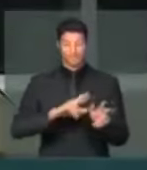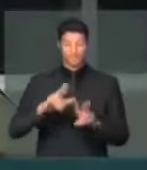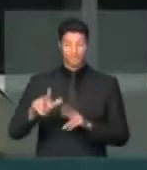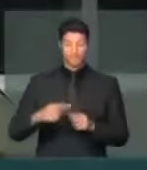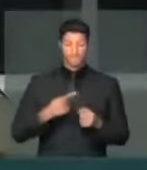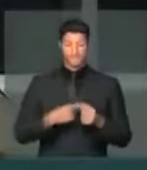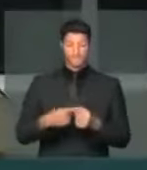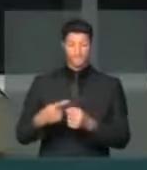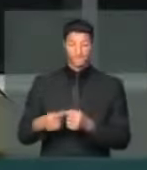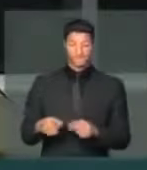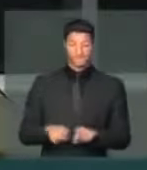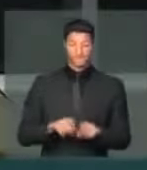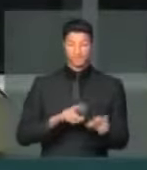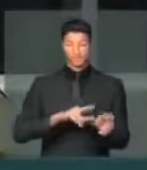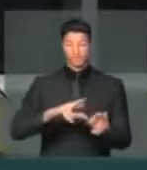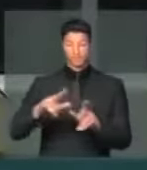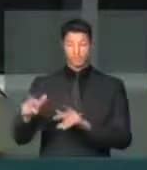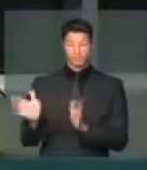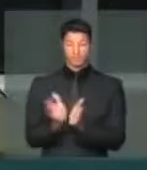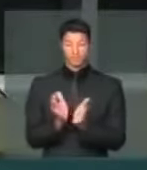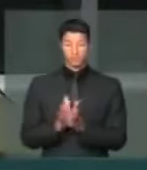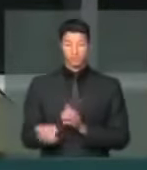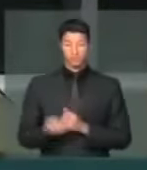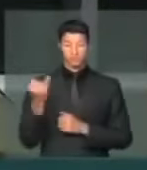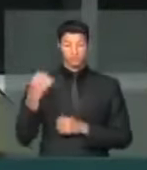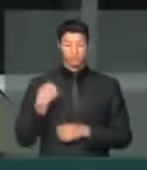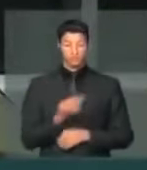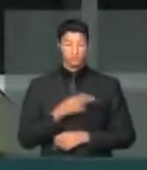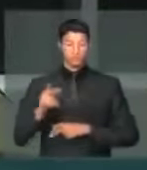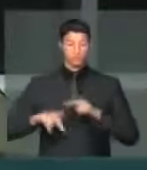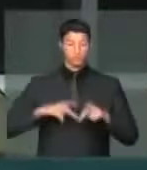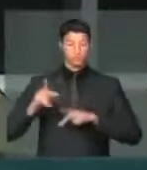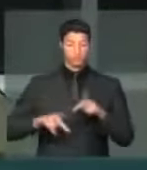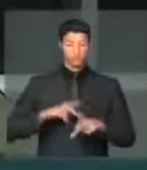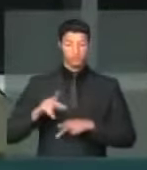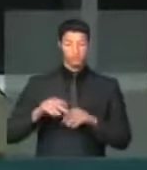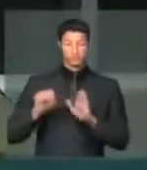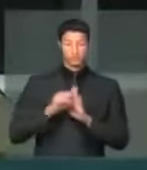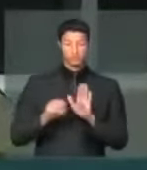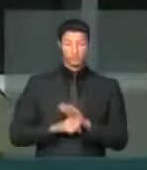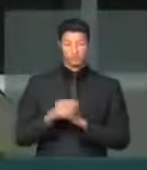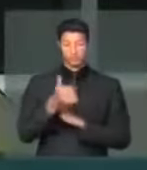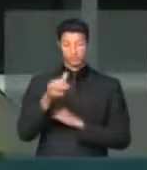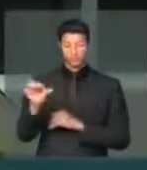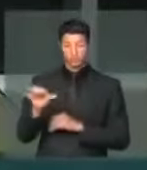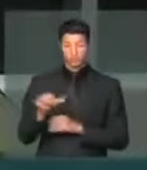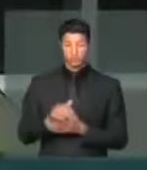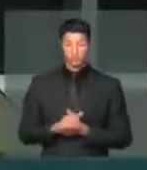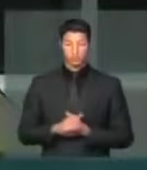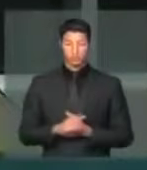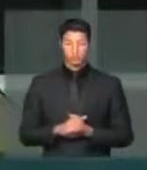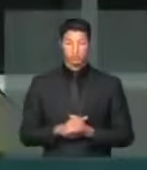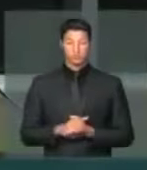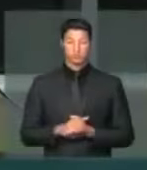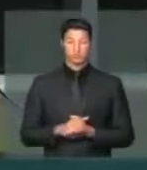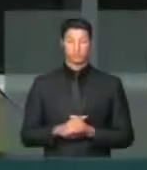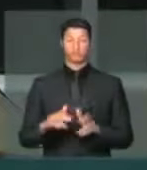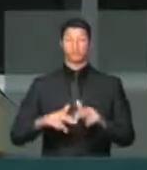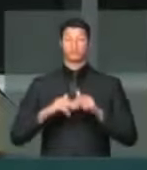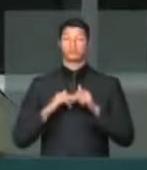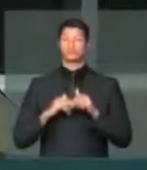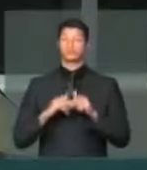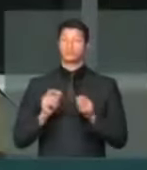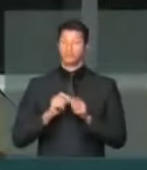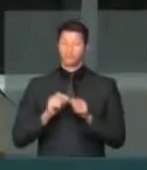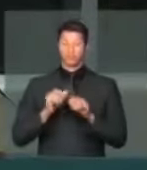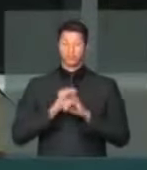cidades e diversas partes importantes da nossa população no século XIX. sequer no século XX. Portanto, lá